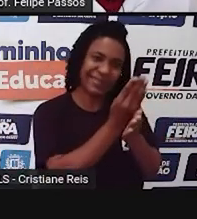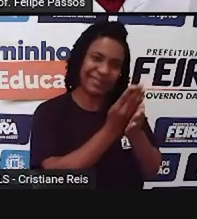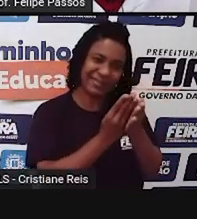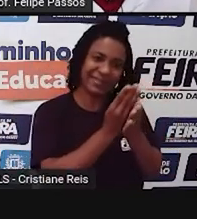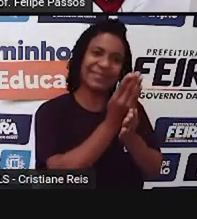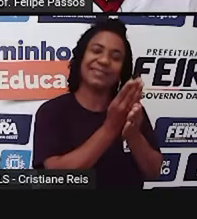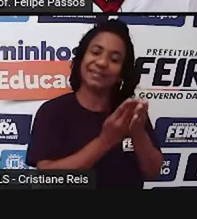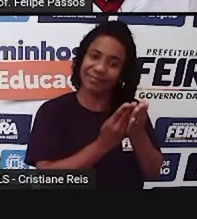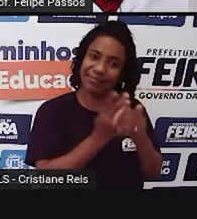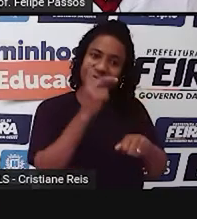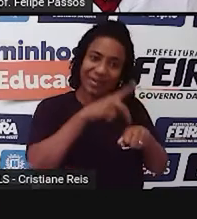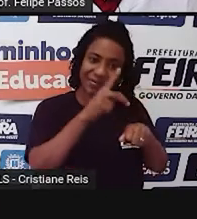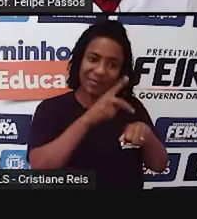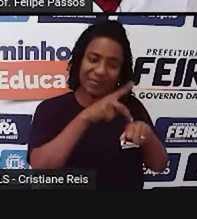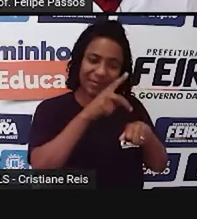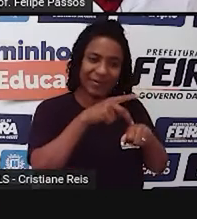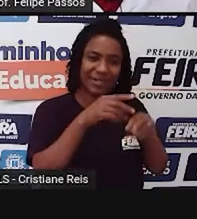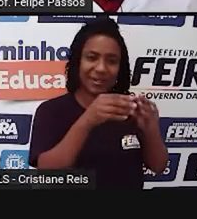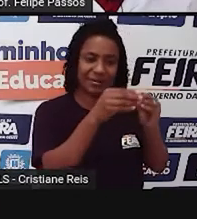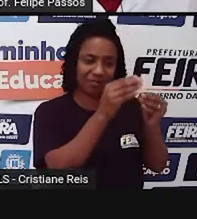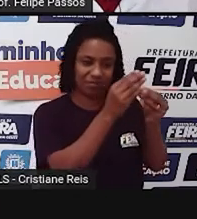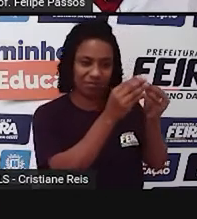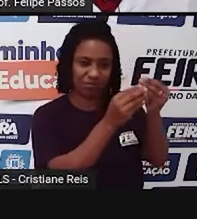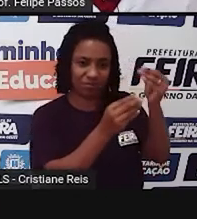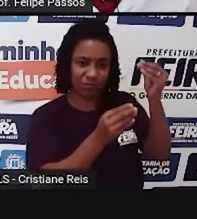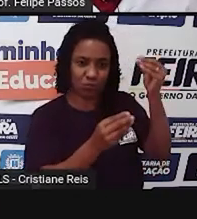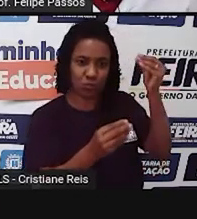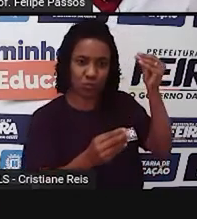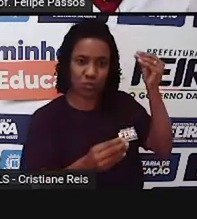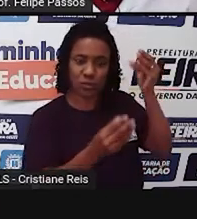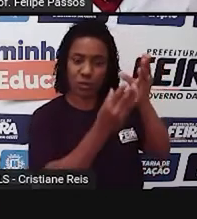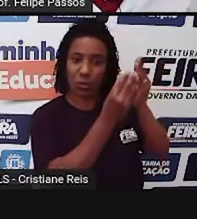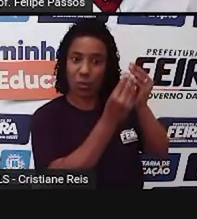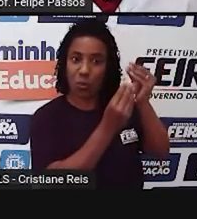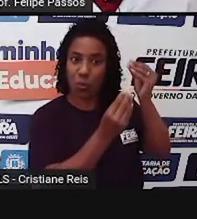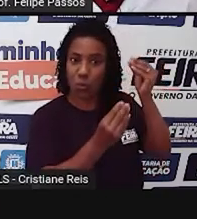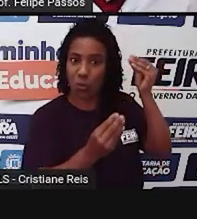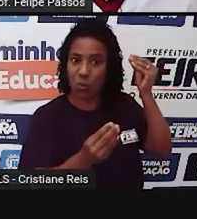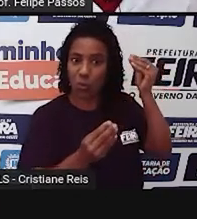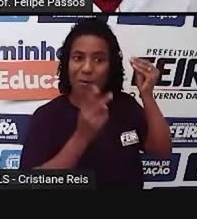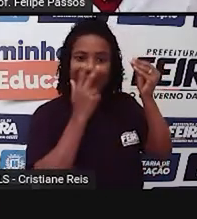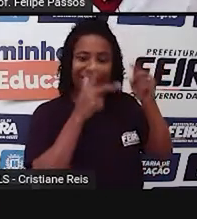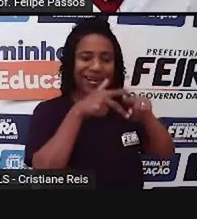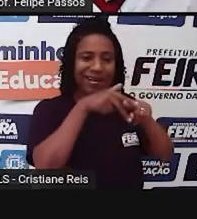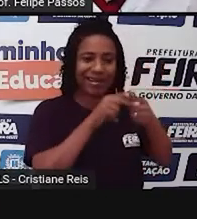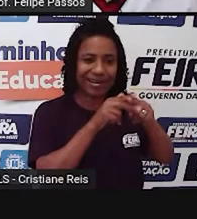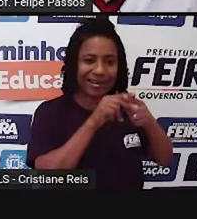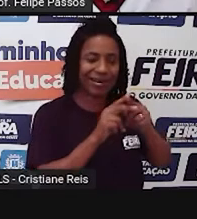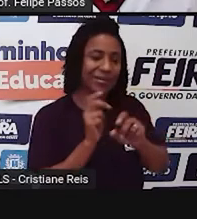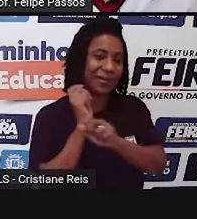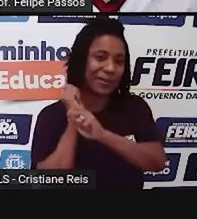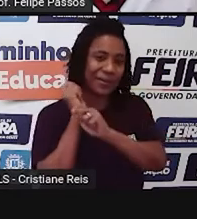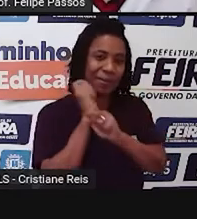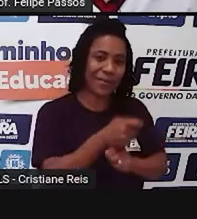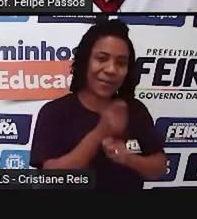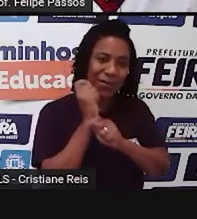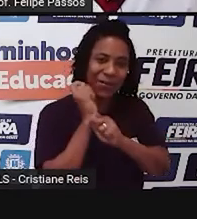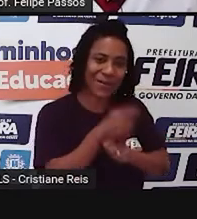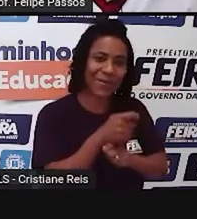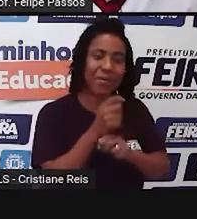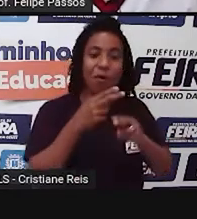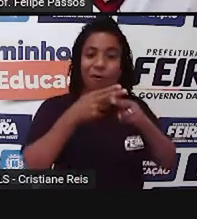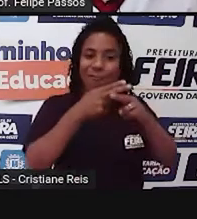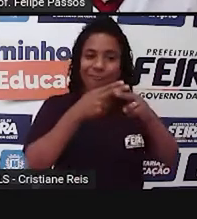cortaram essa pedra de uma forma que ela ficasse afiada e aí você tem uma ferramenta, um machadinho de pedra, uma faca de pedra, né?